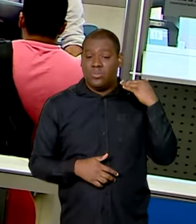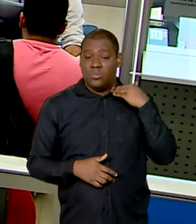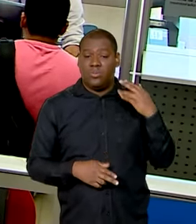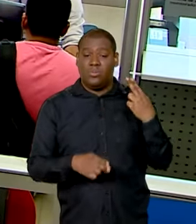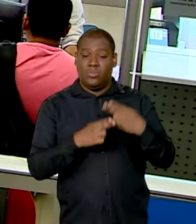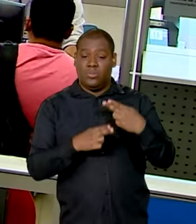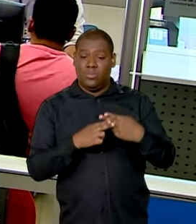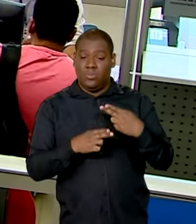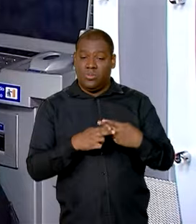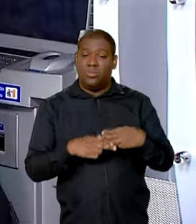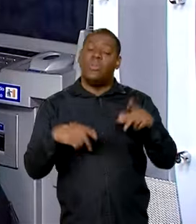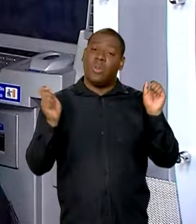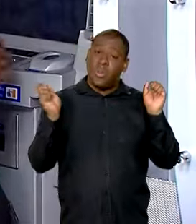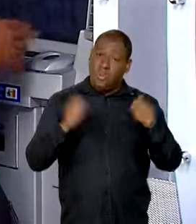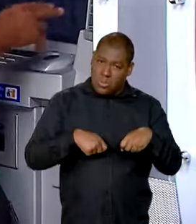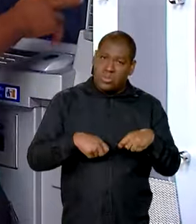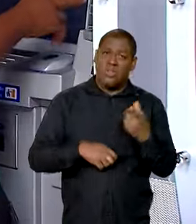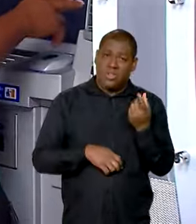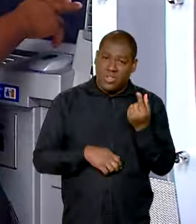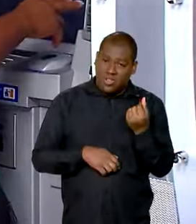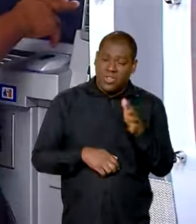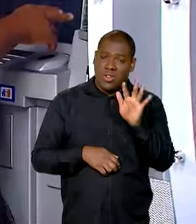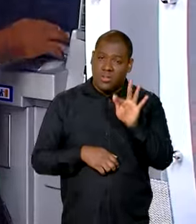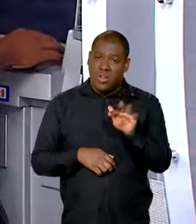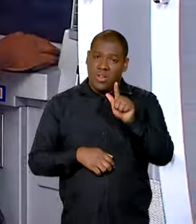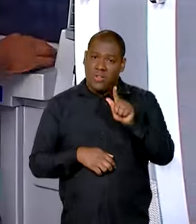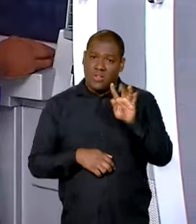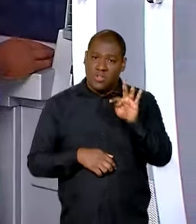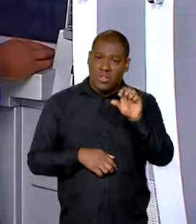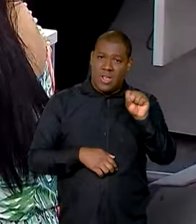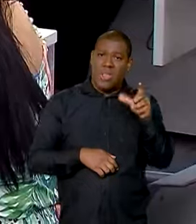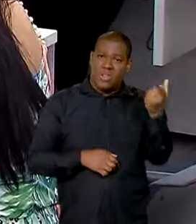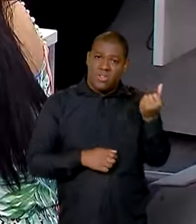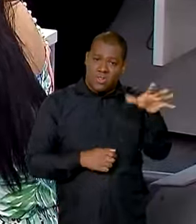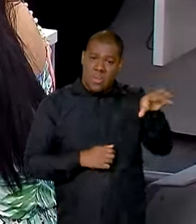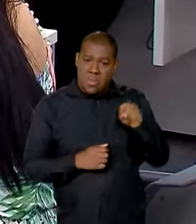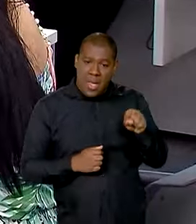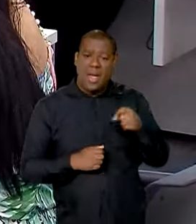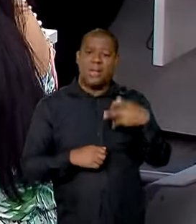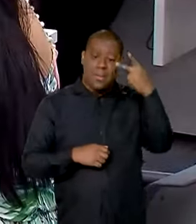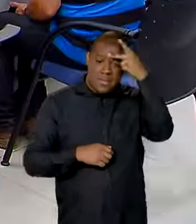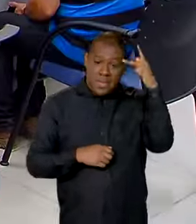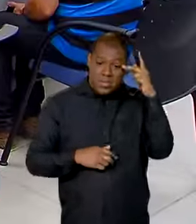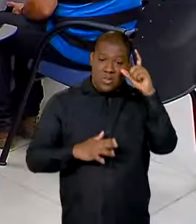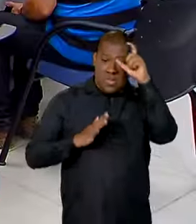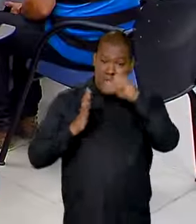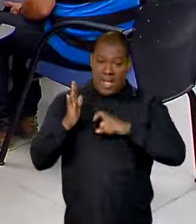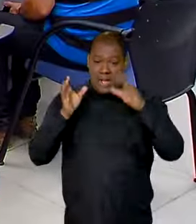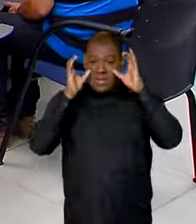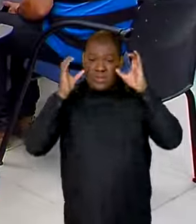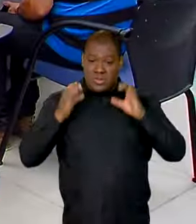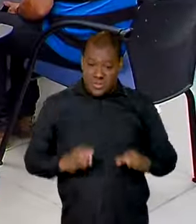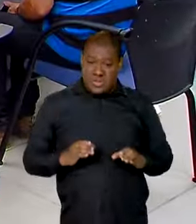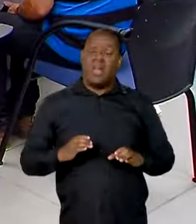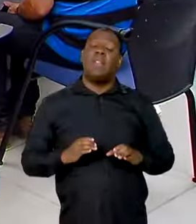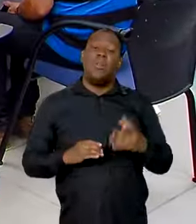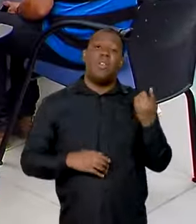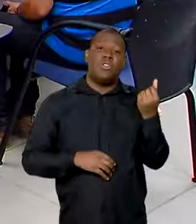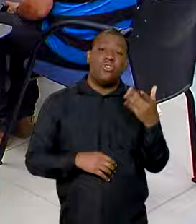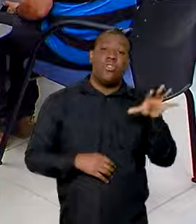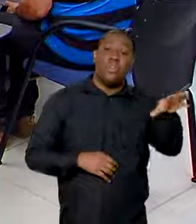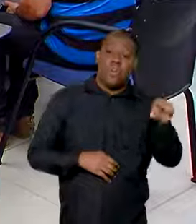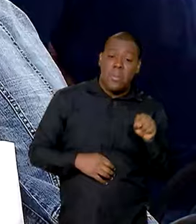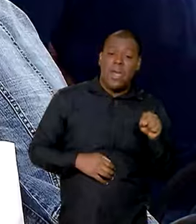é possível fazer todos esses procedimentos. Para quem tem o cartão cidadão, é possível fazer a retirada em casas lotéricas e